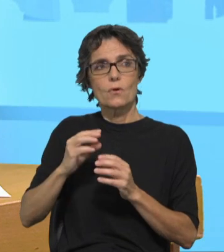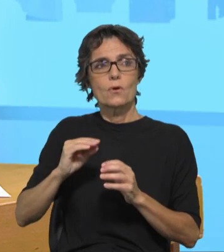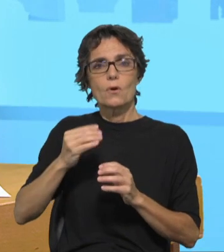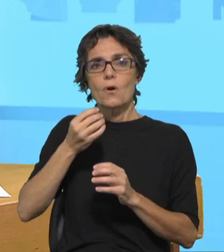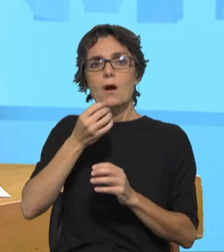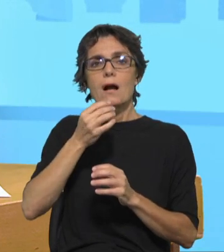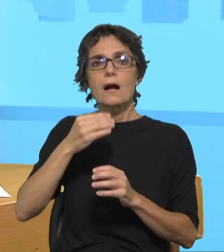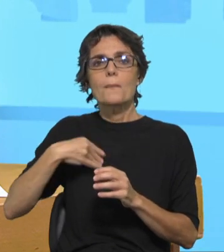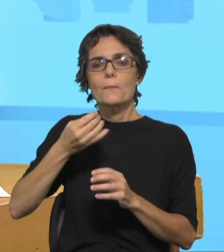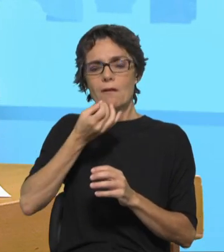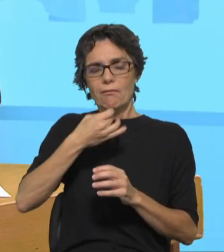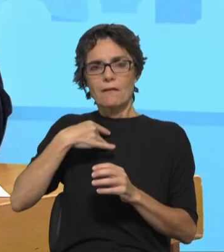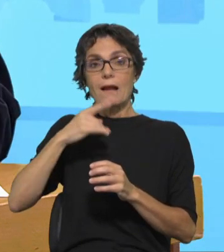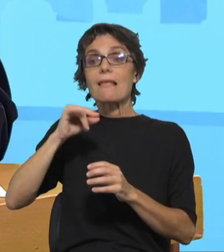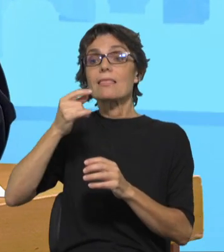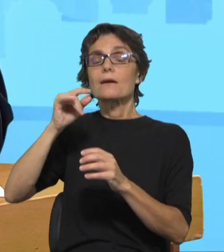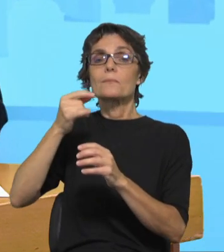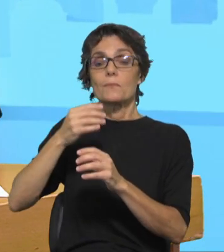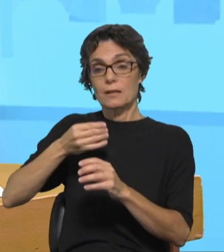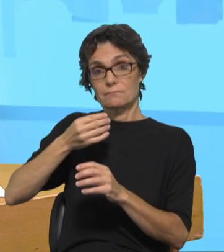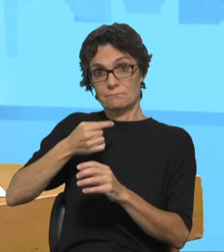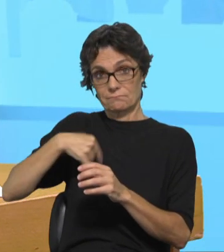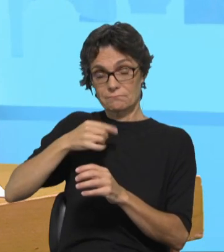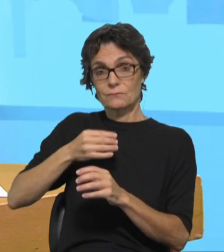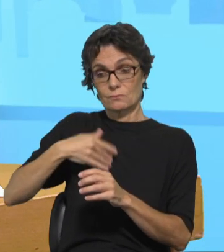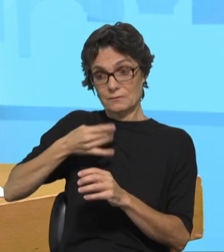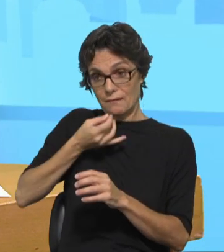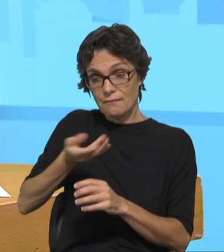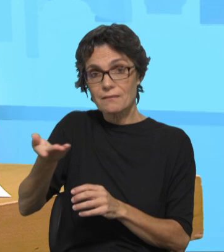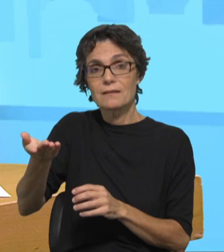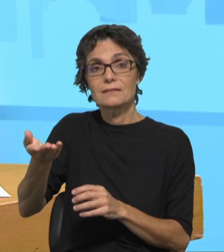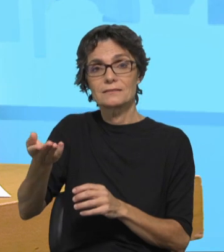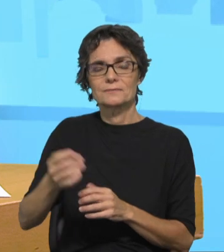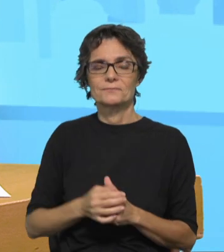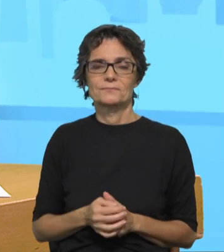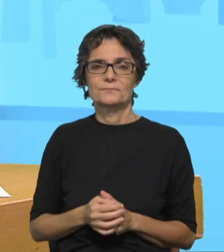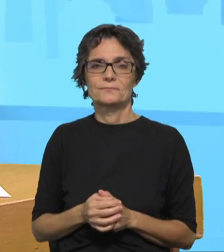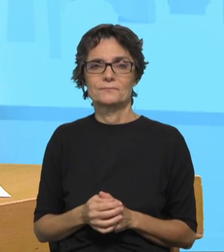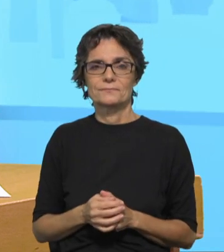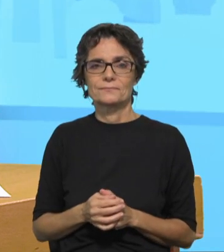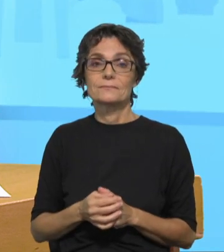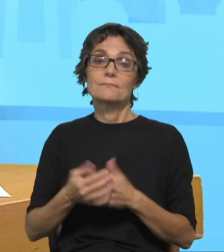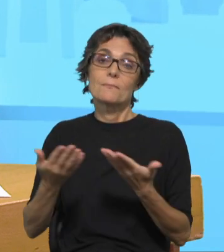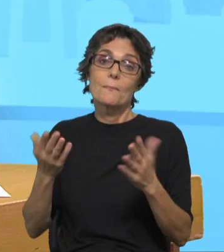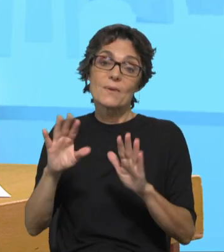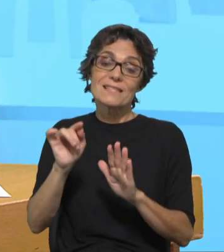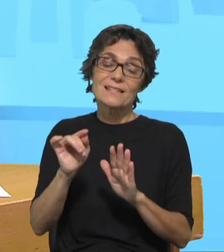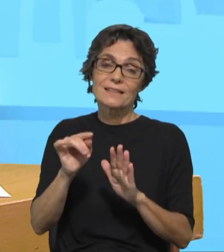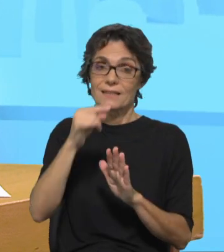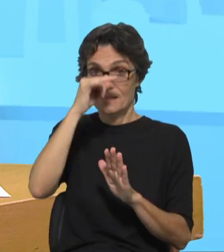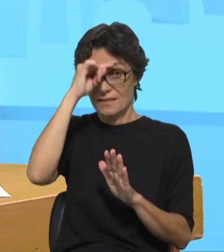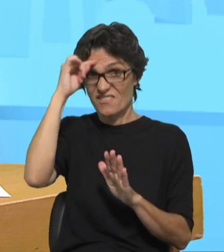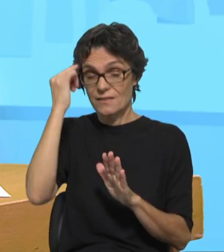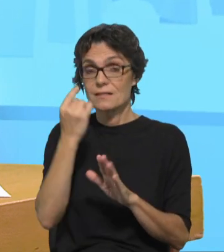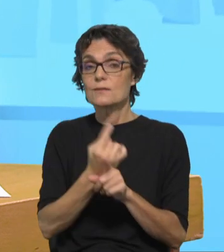exercício do perdão, para descobrir como eu preciso ser perdoado também. A maior dificuldade é se nós